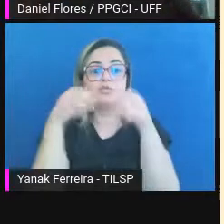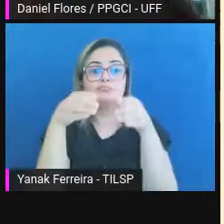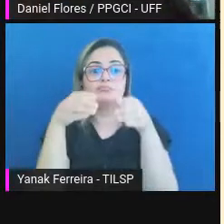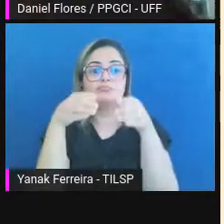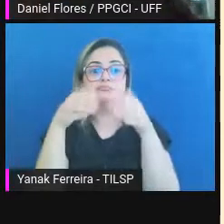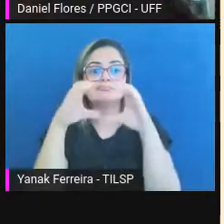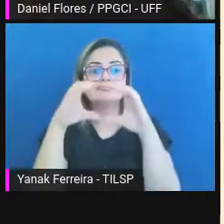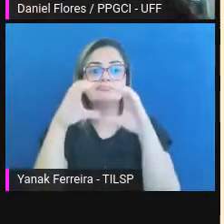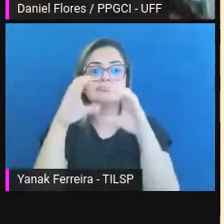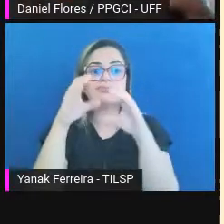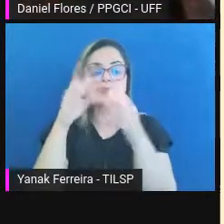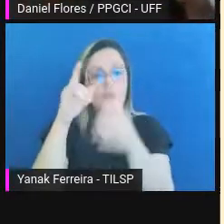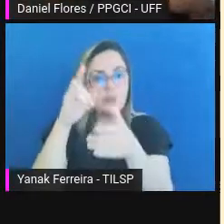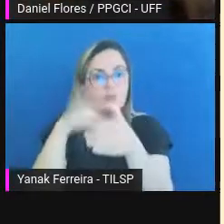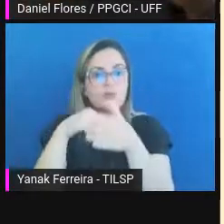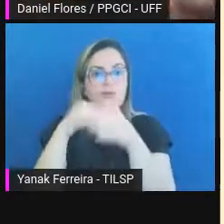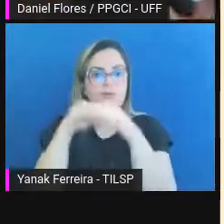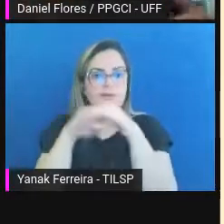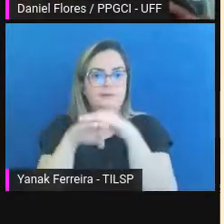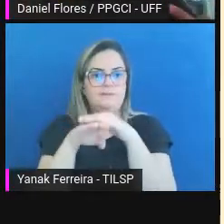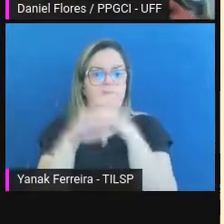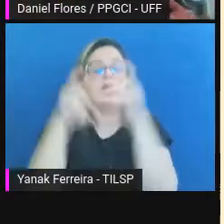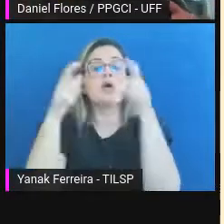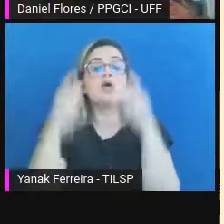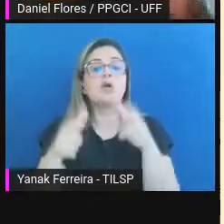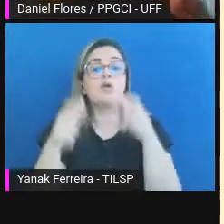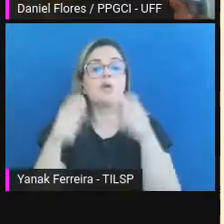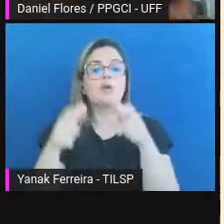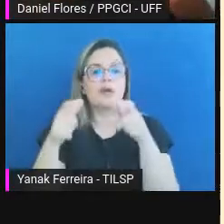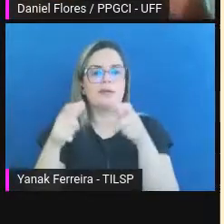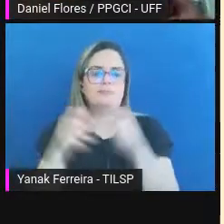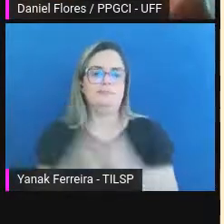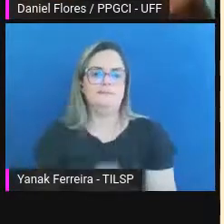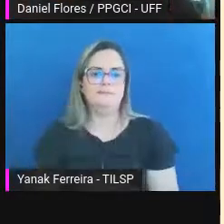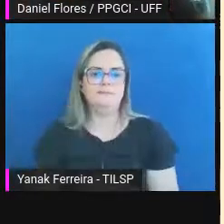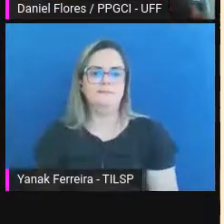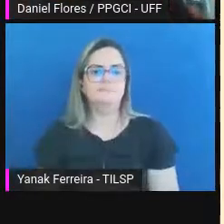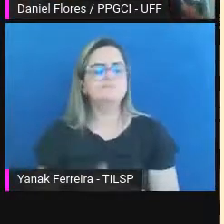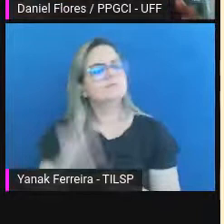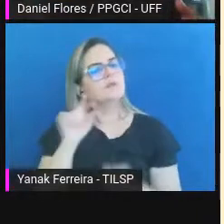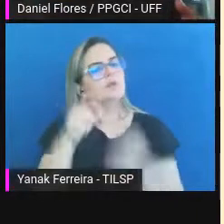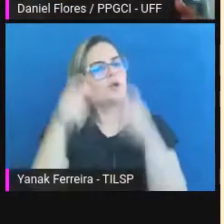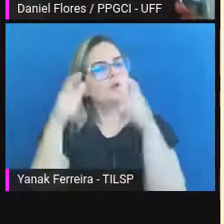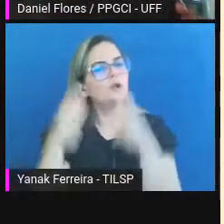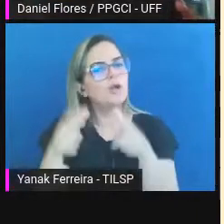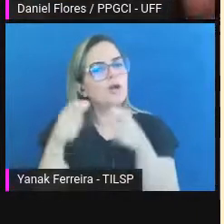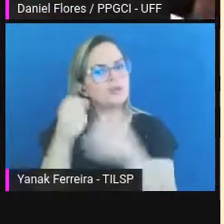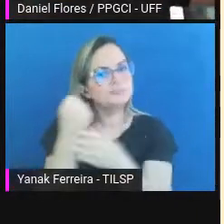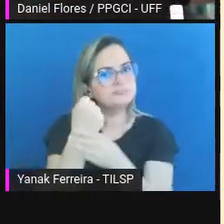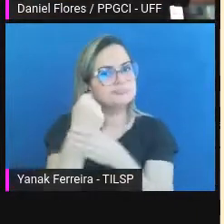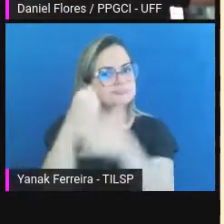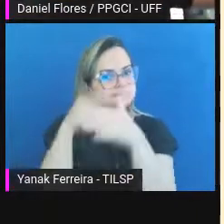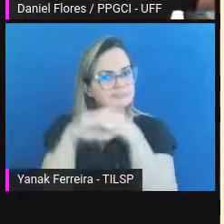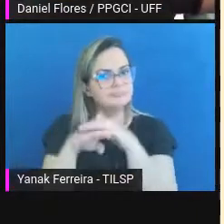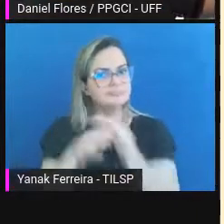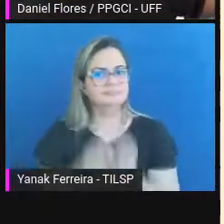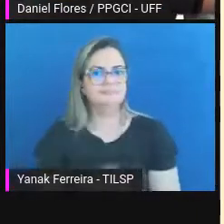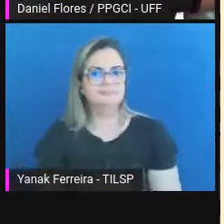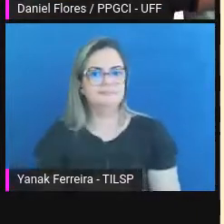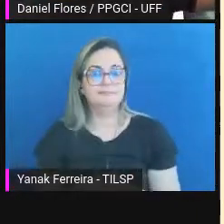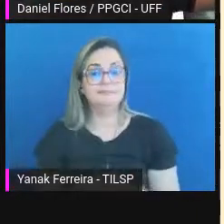arquivo AIS, o lugar do pacote AIPE, o lugar do pacote de preservação. Então, eu